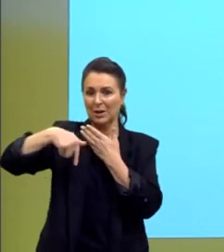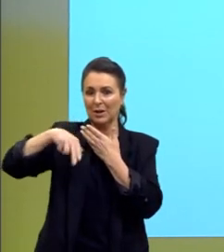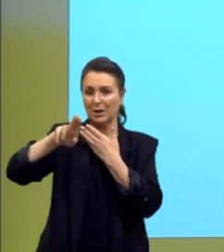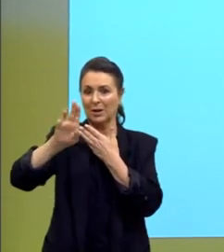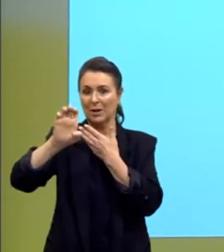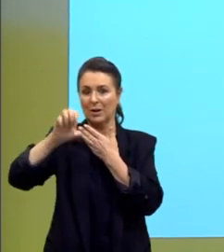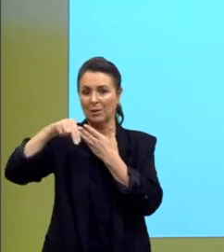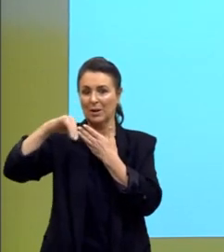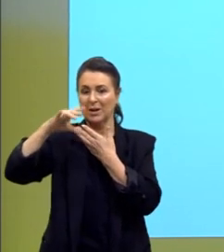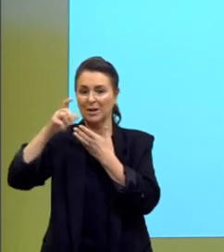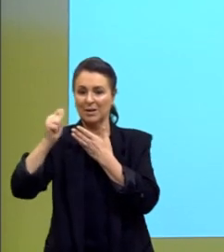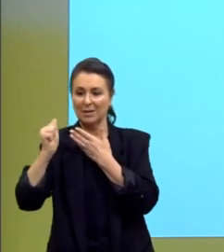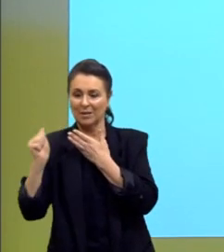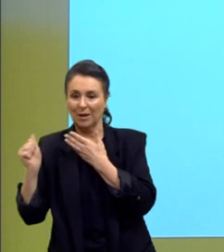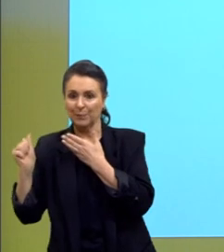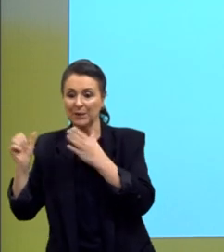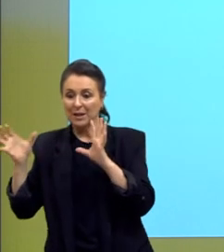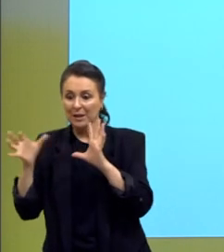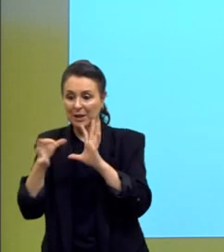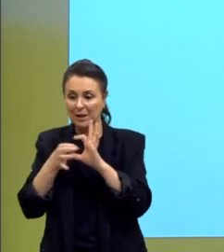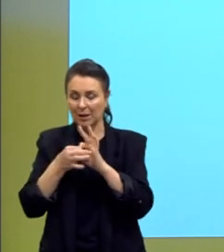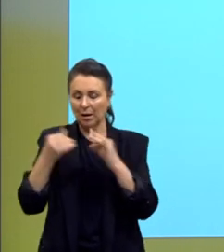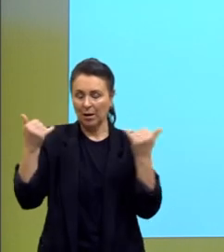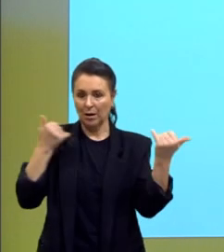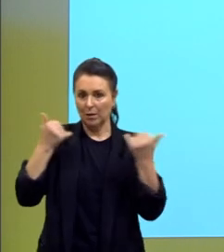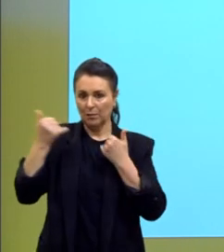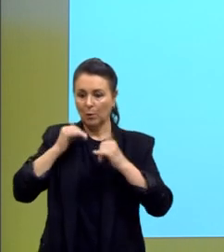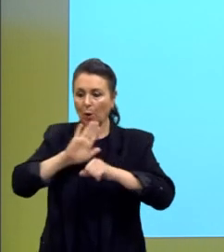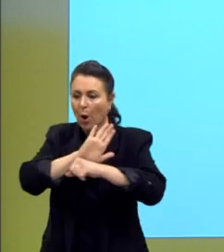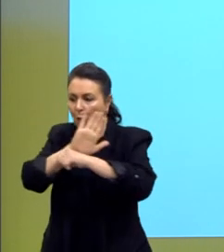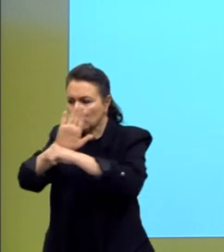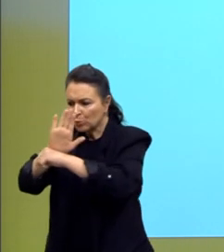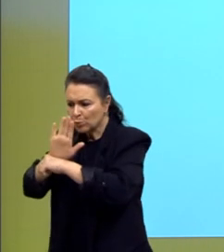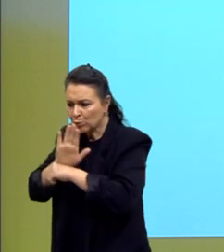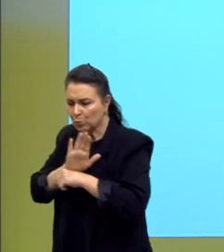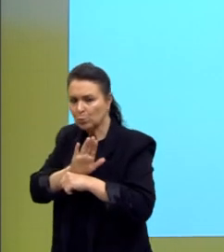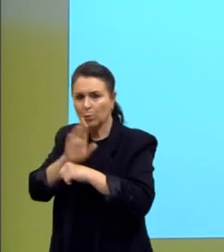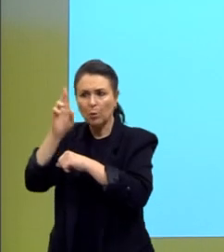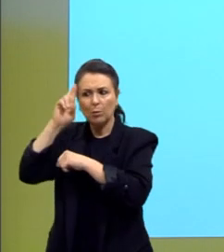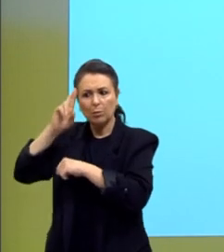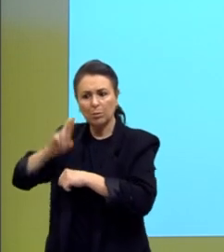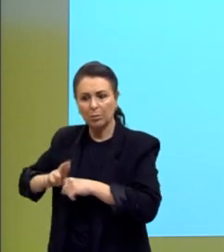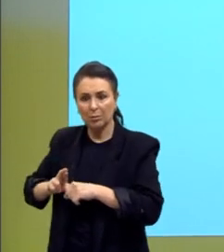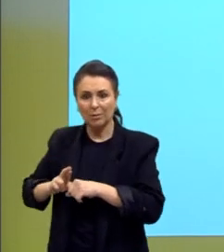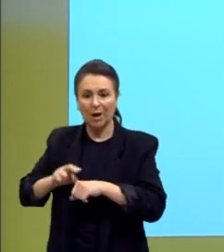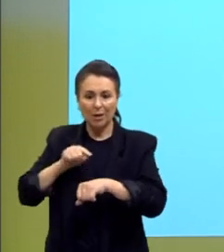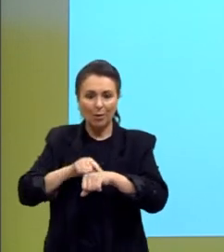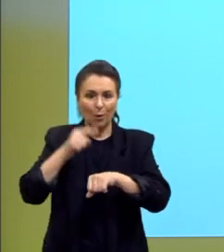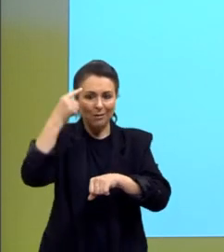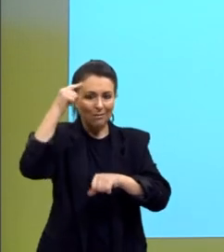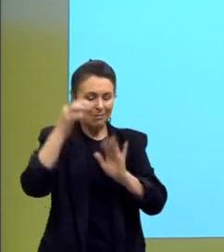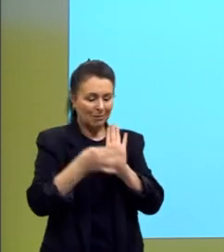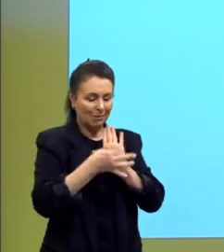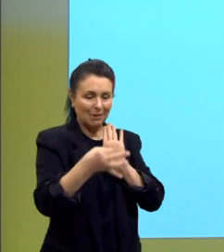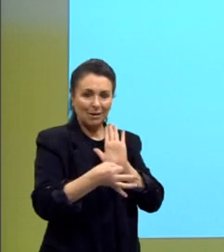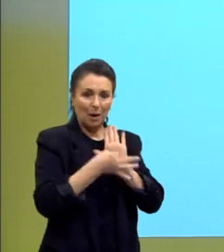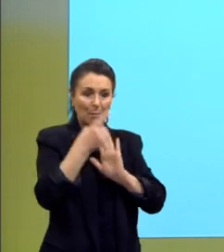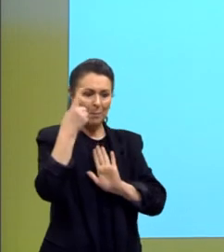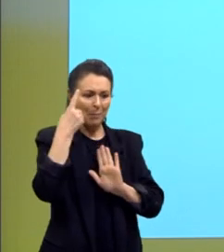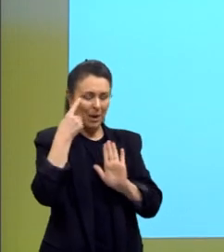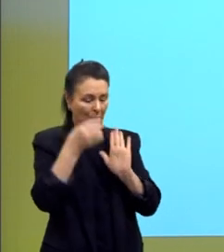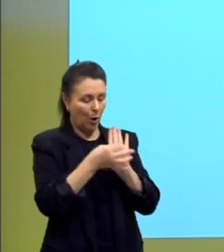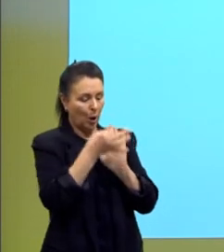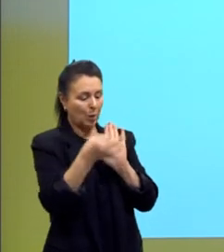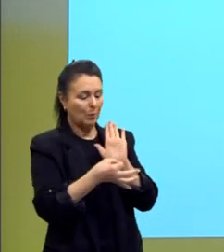a informação e ajuda no raciocínio de argumentação. Reparem que a argumentação desse